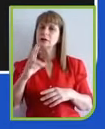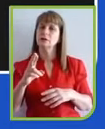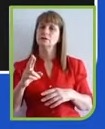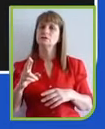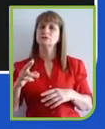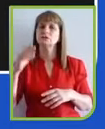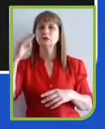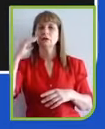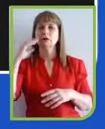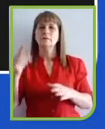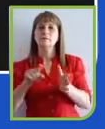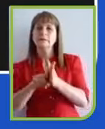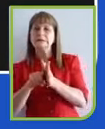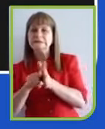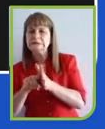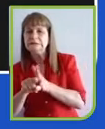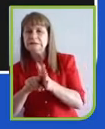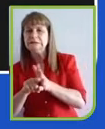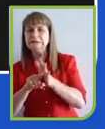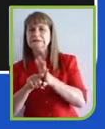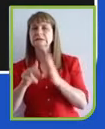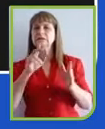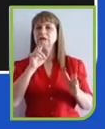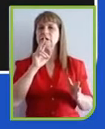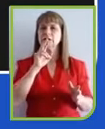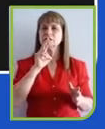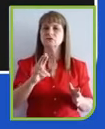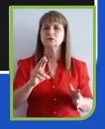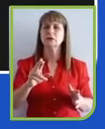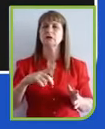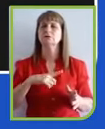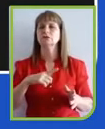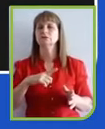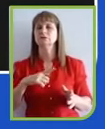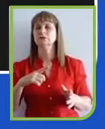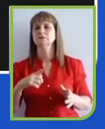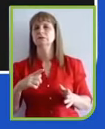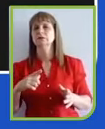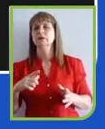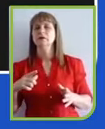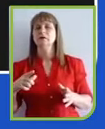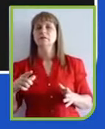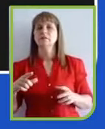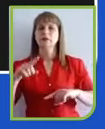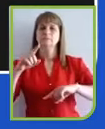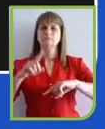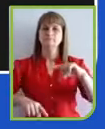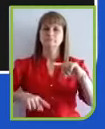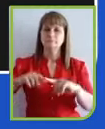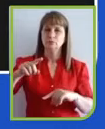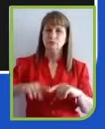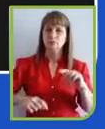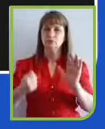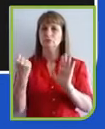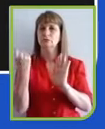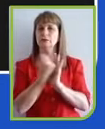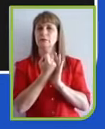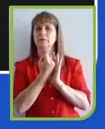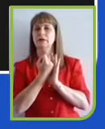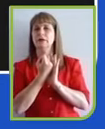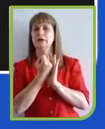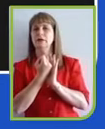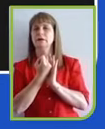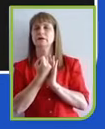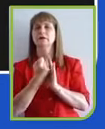grande na familiaridade com o produto e a marca e nas relações gerais